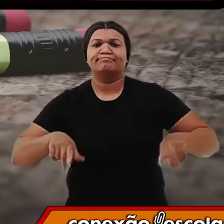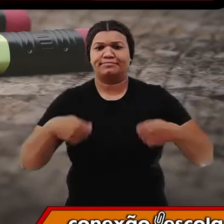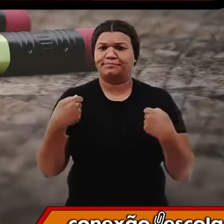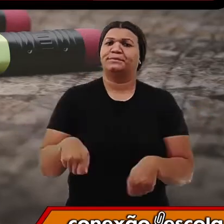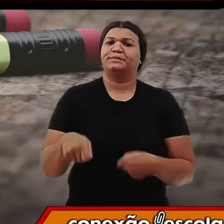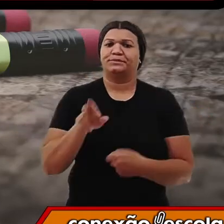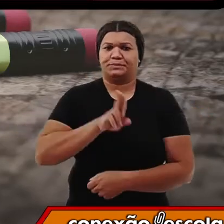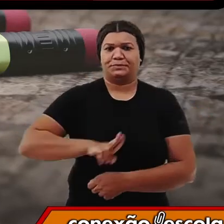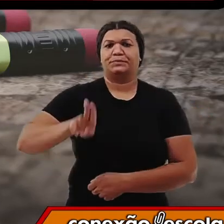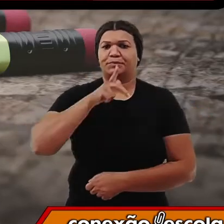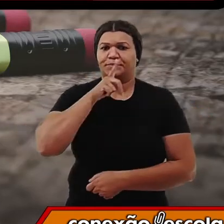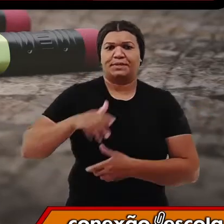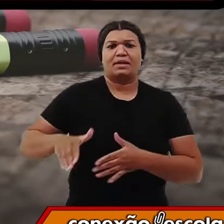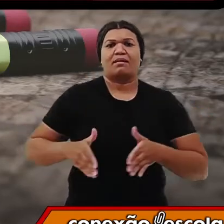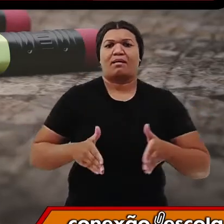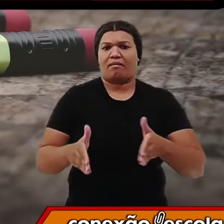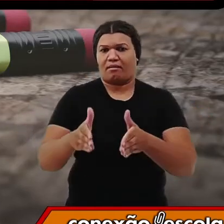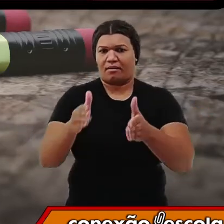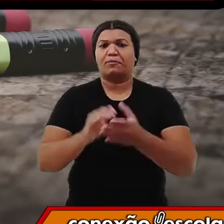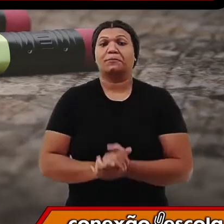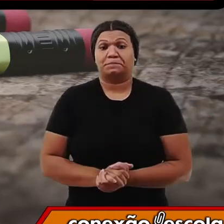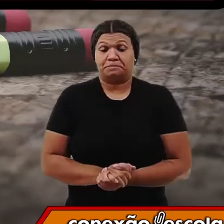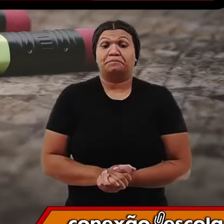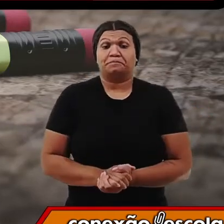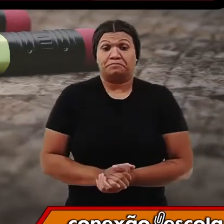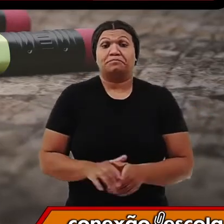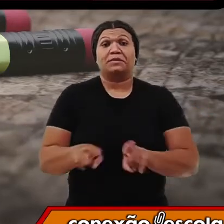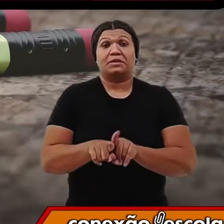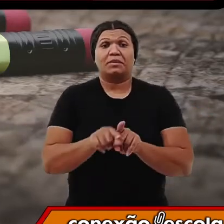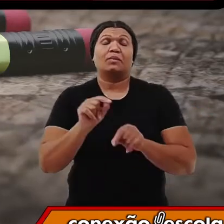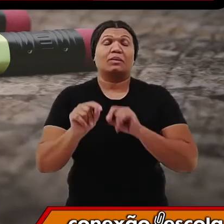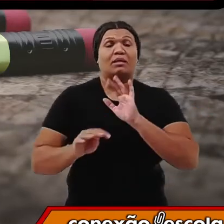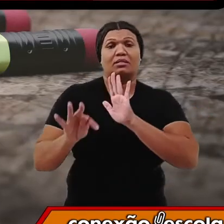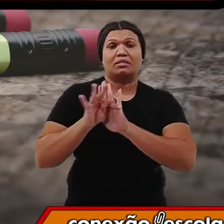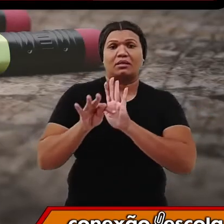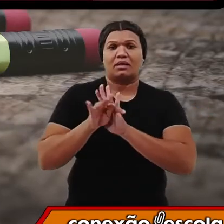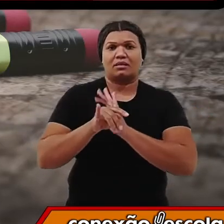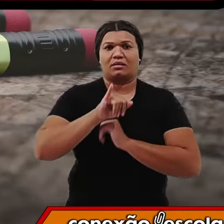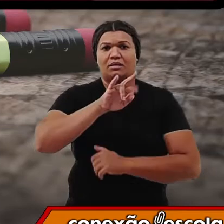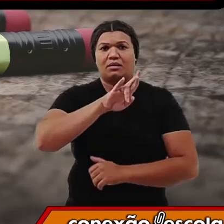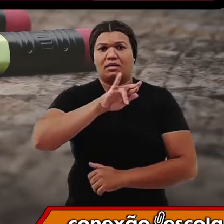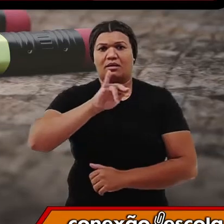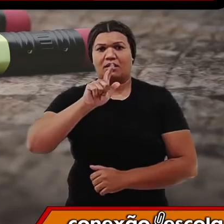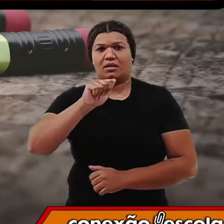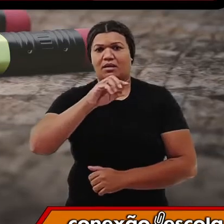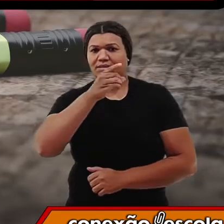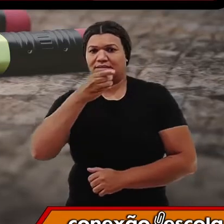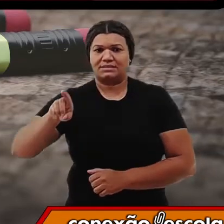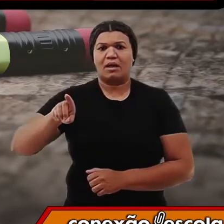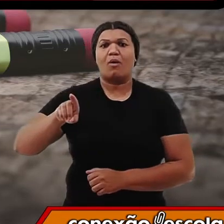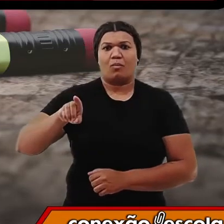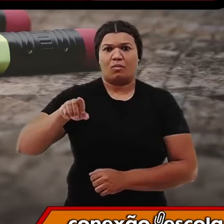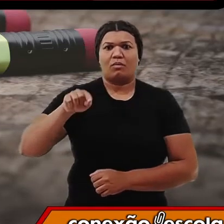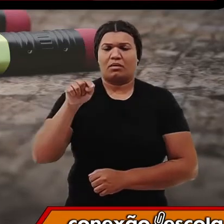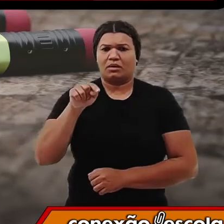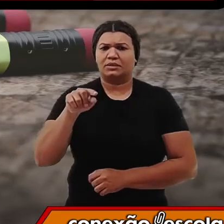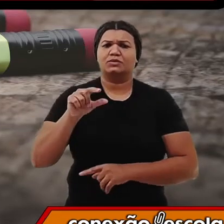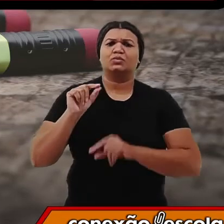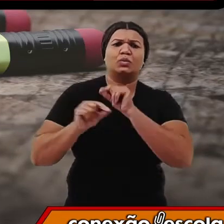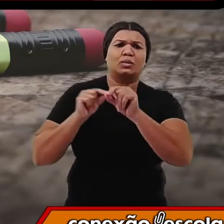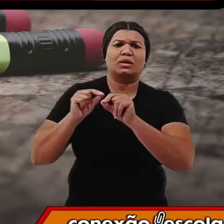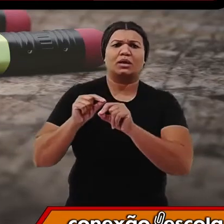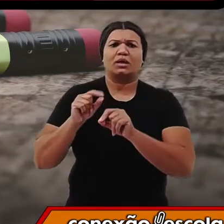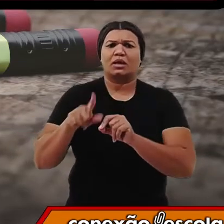dependem daqueles rios. Para além disso, uma técnica de irrigação irregular pode favorecer a